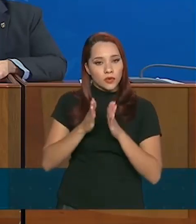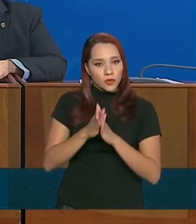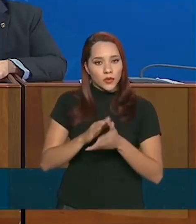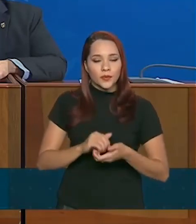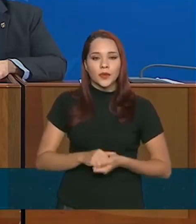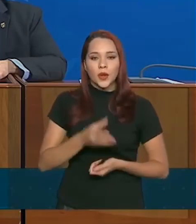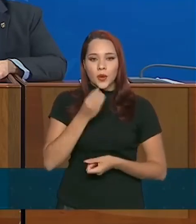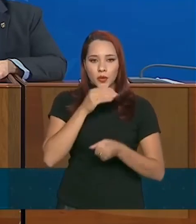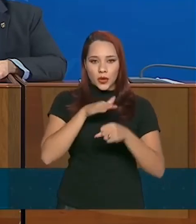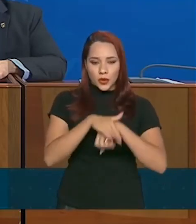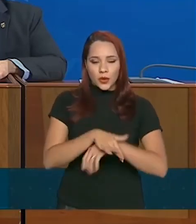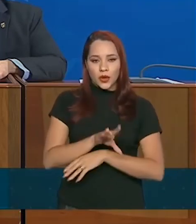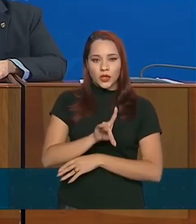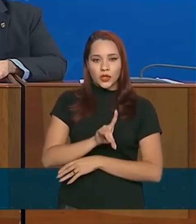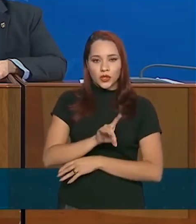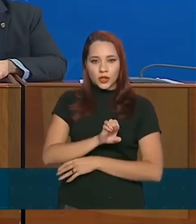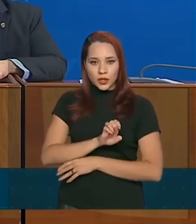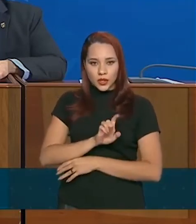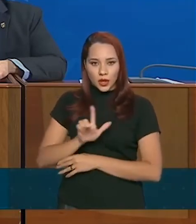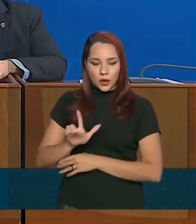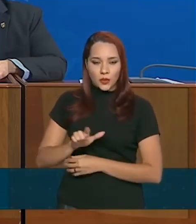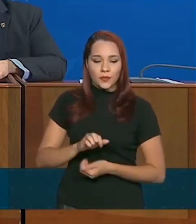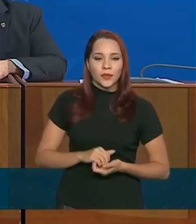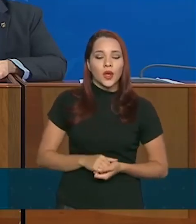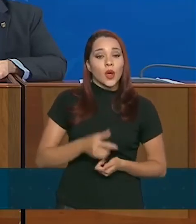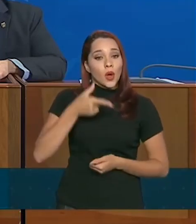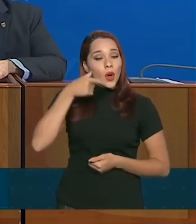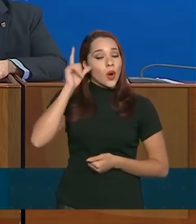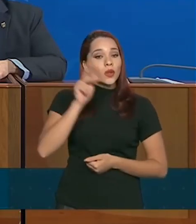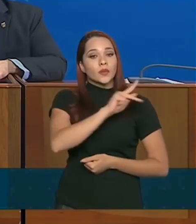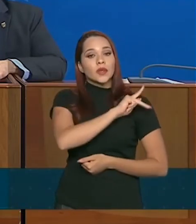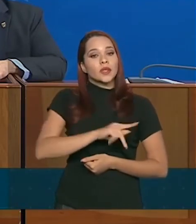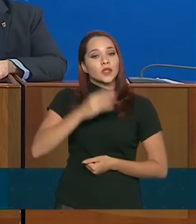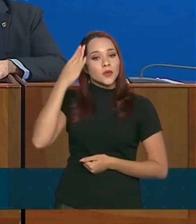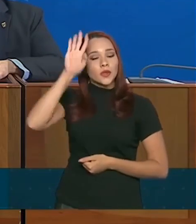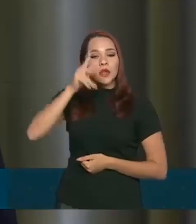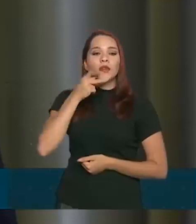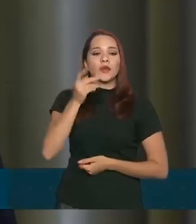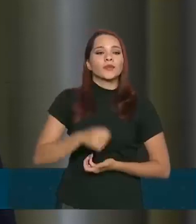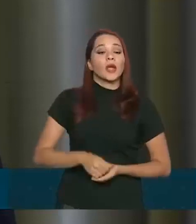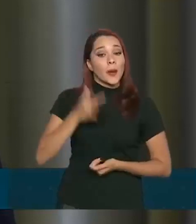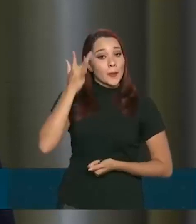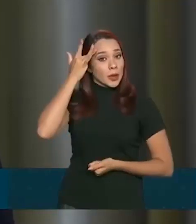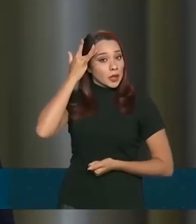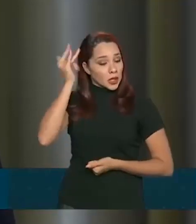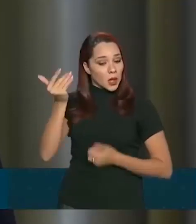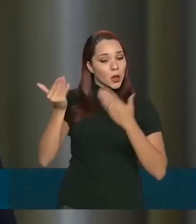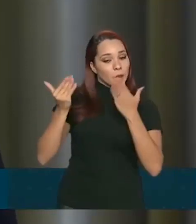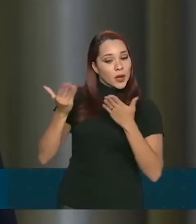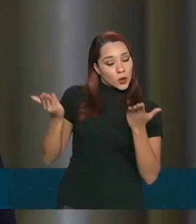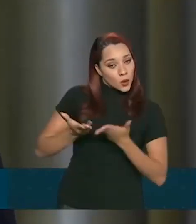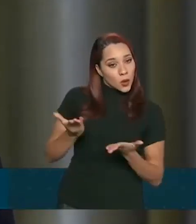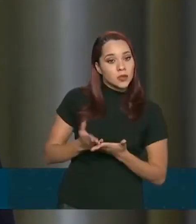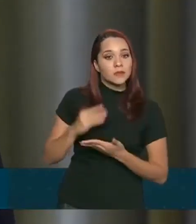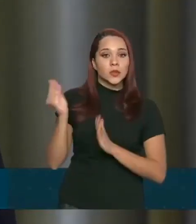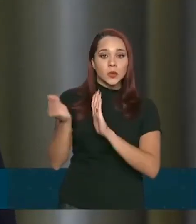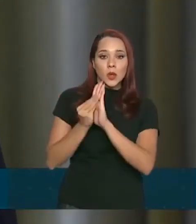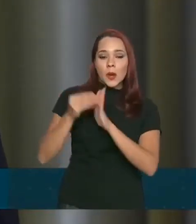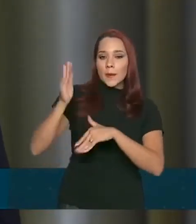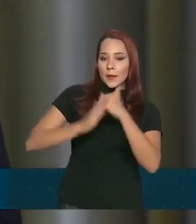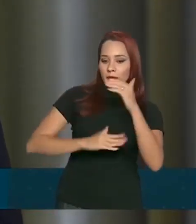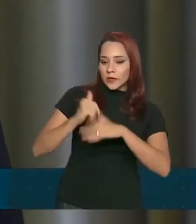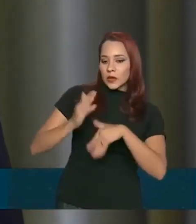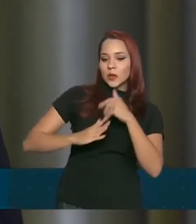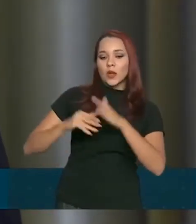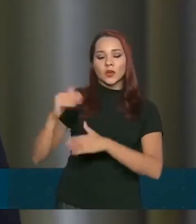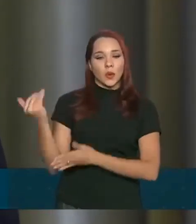Boa noite, ministro. Theo Cury, da CNN Brasil. Ontem o presidente Jair Bolsonaro disse, amanhã, em relação a hoje, devo botar mais algumas profissões como